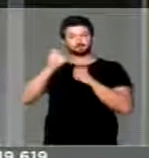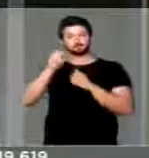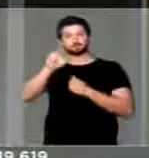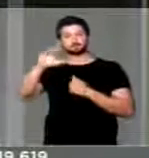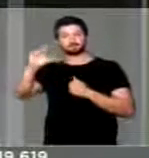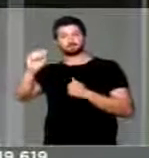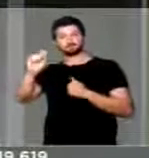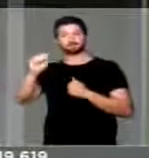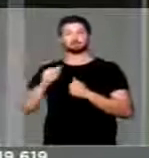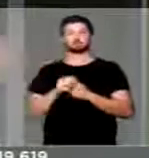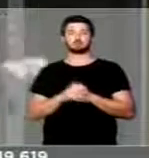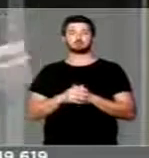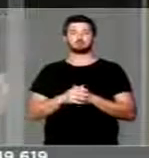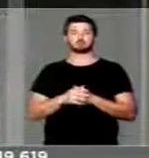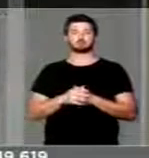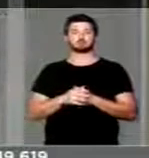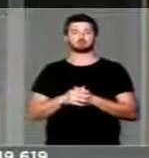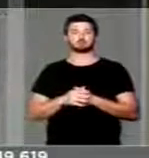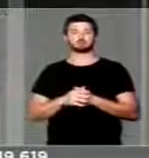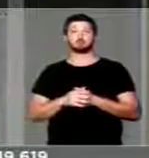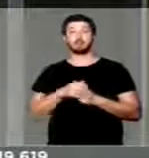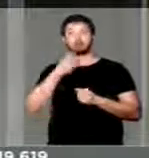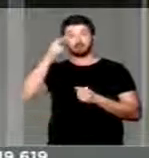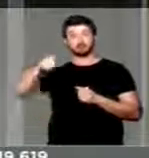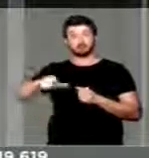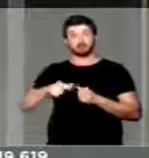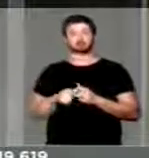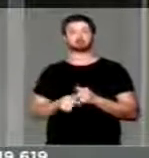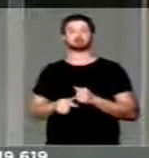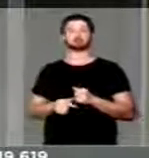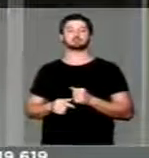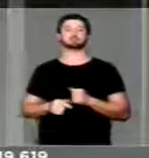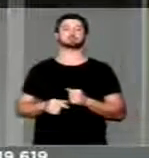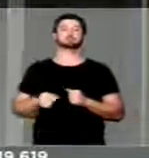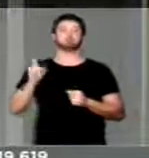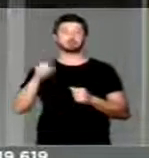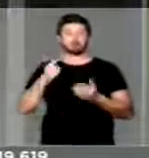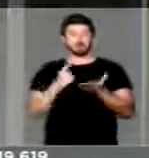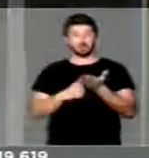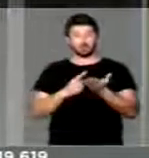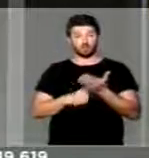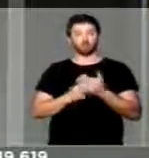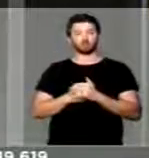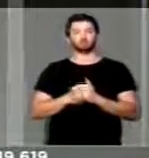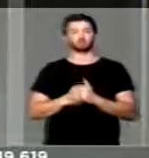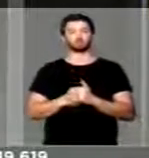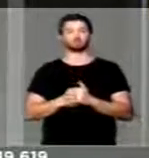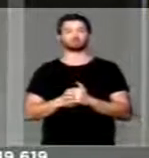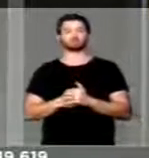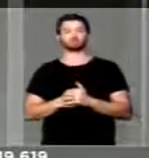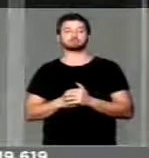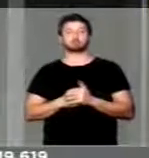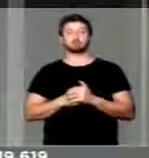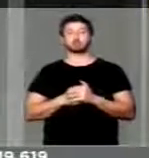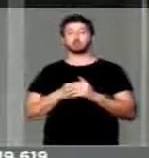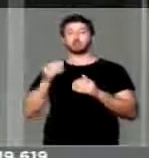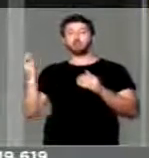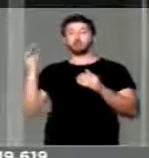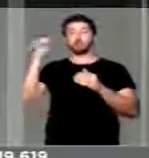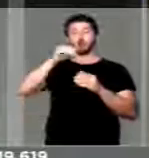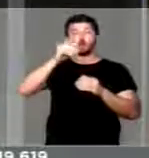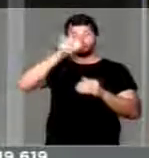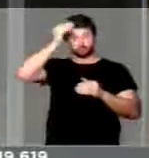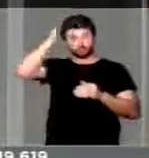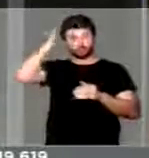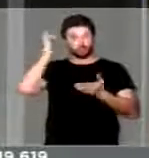Jucá E eles dizem mais É um acordo Botar o Michel num